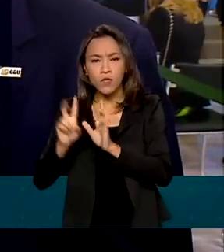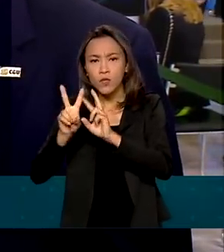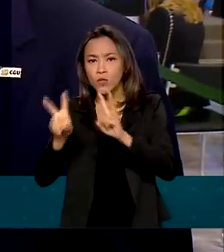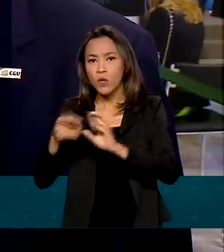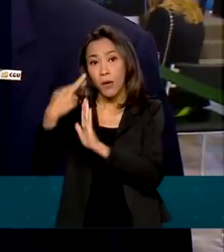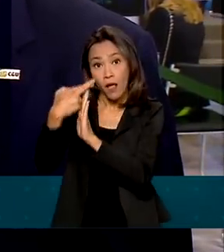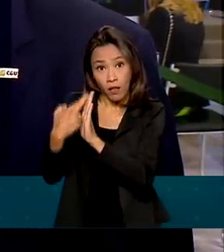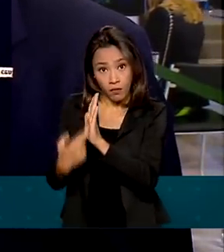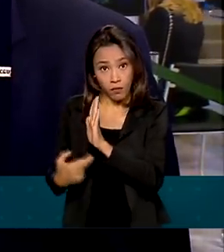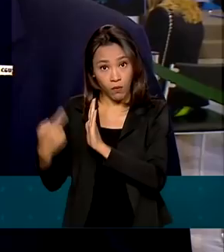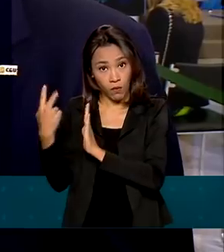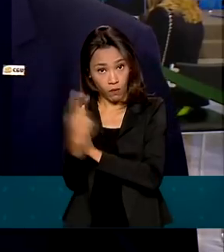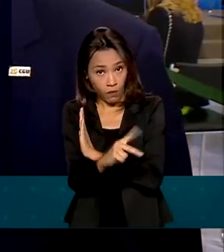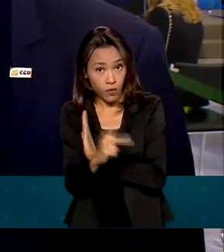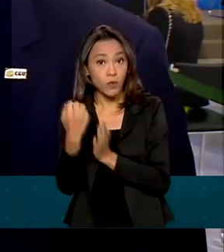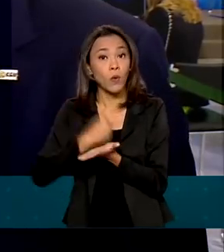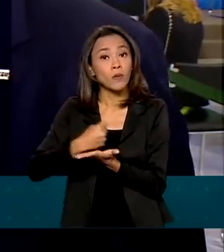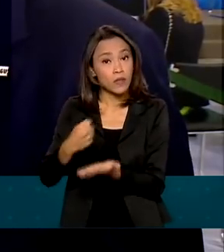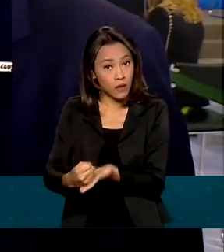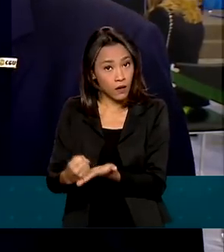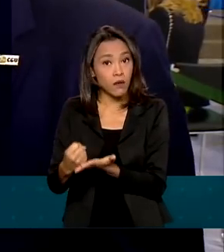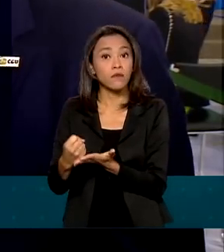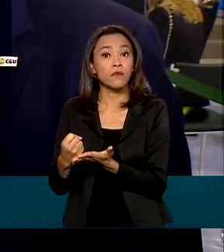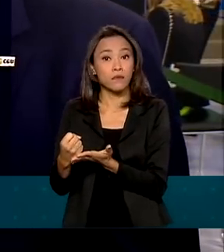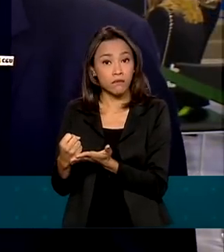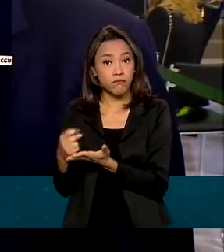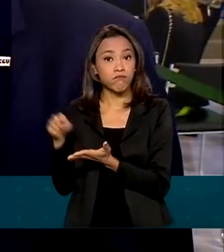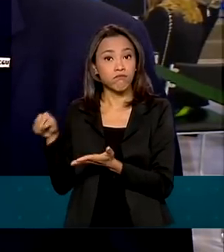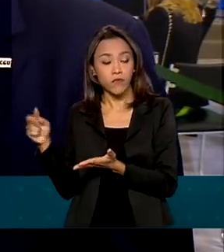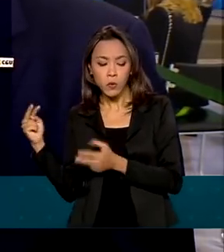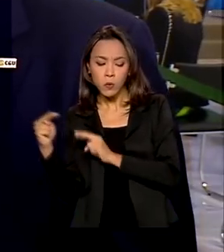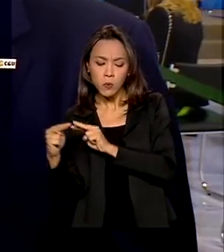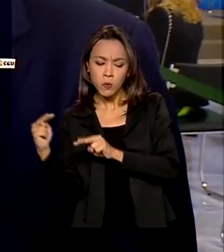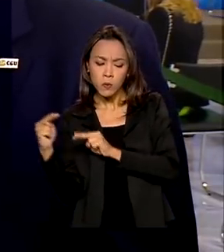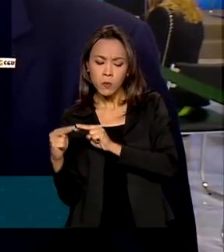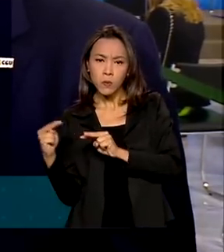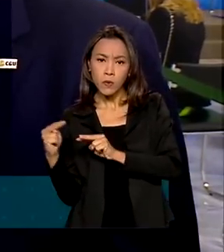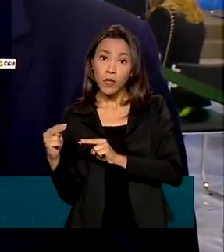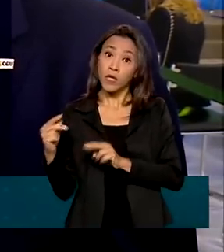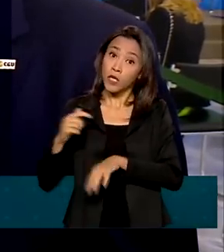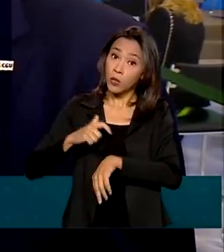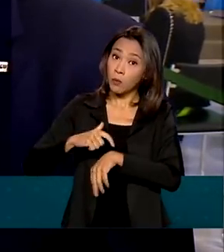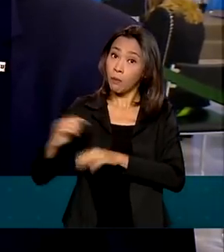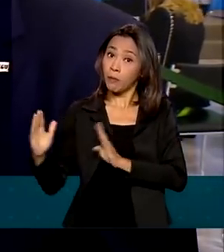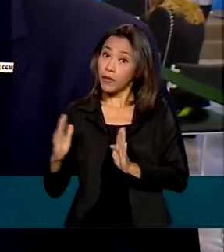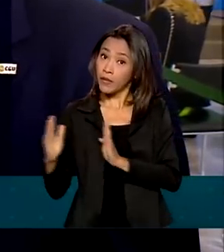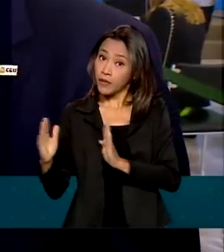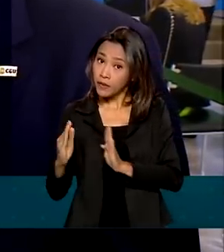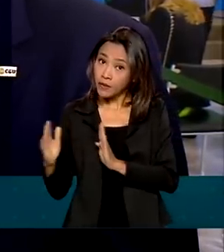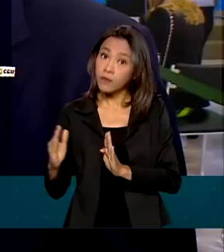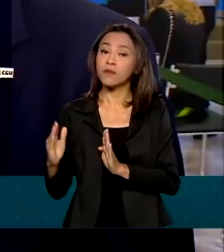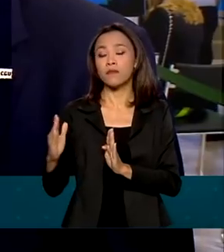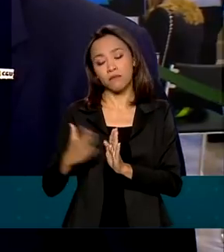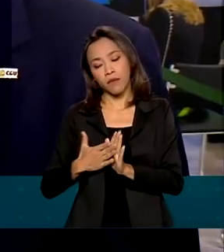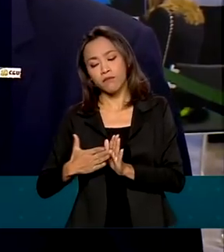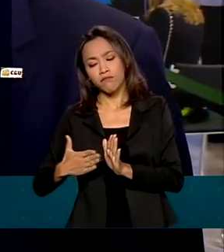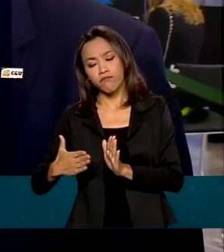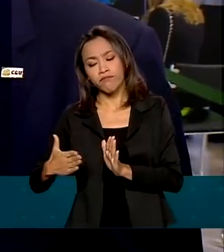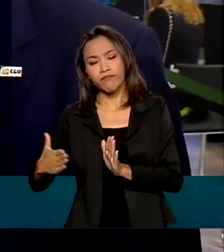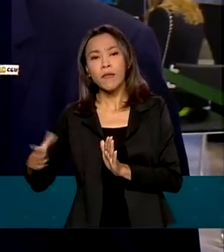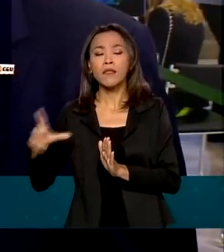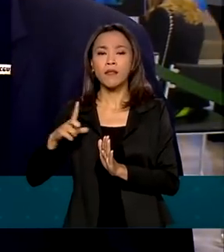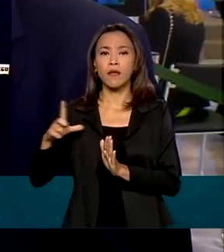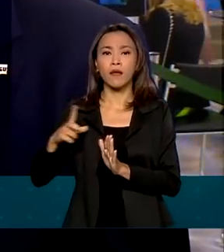relatórios, em relação ao contrato. E o tempo de suspensão vai durar tão somente o prazo da apuração. Nós botamos a